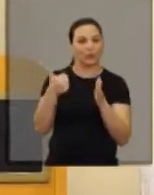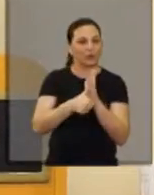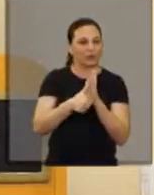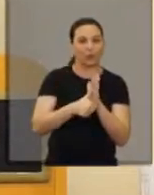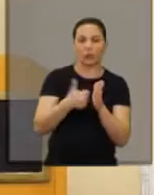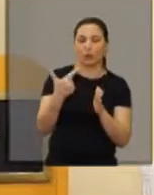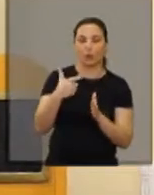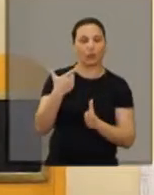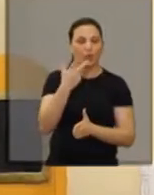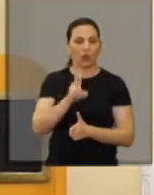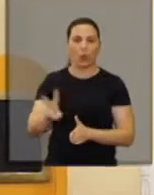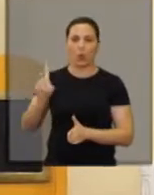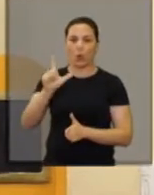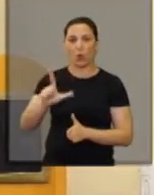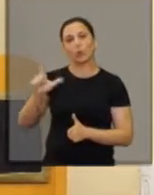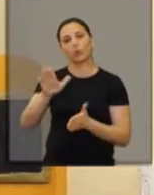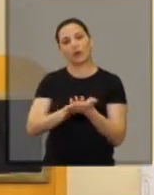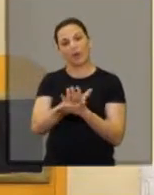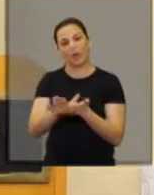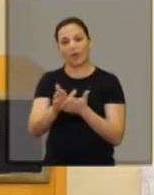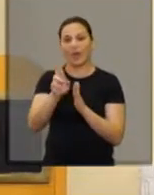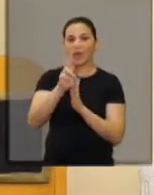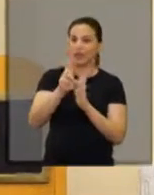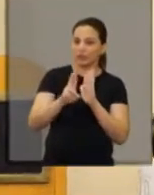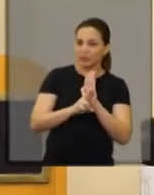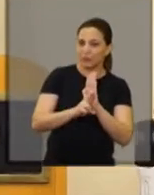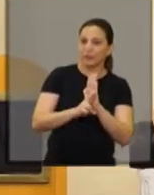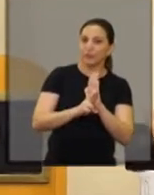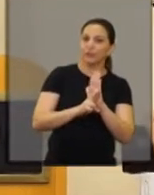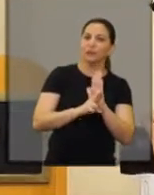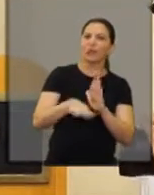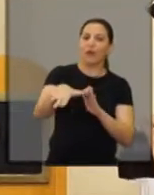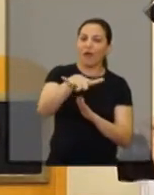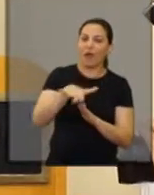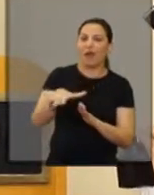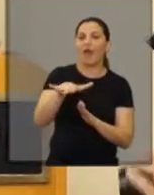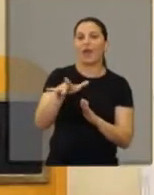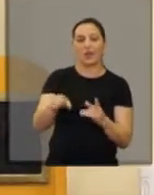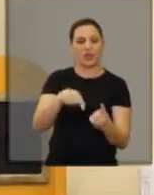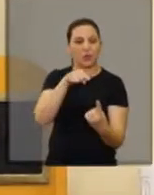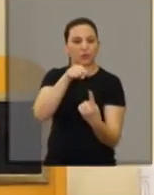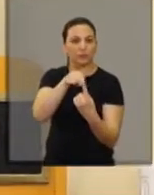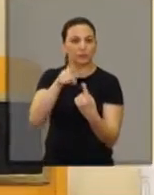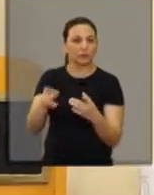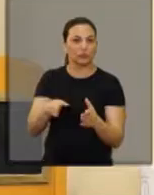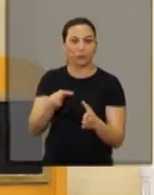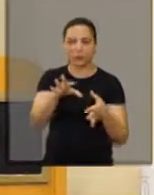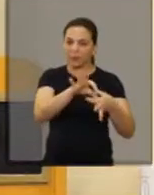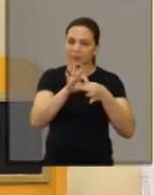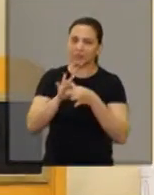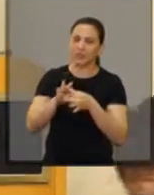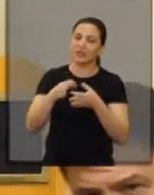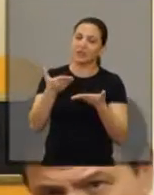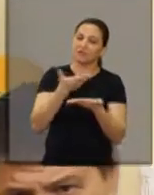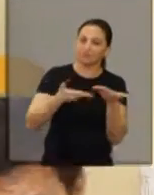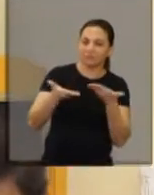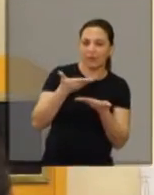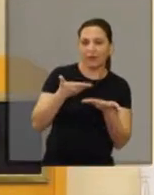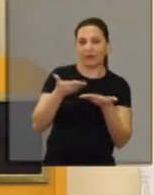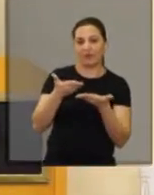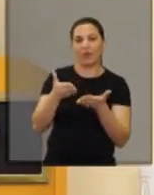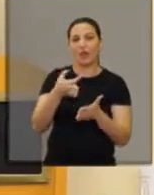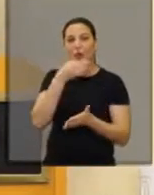lucrativos. O regimento interno define as áreas de atuação e responsabilidades de cada parceria público-privada.